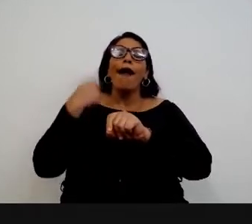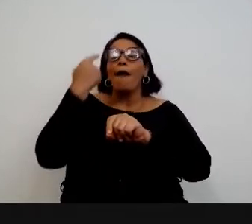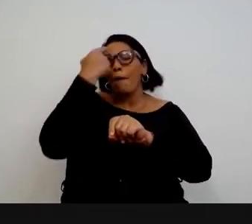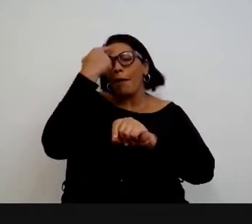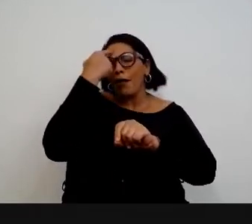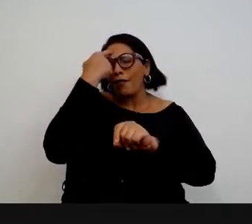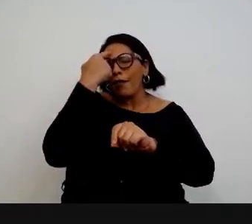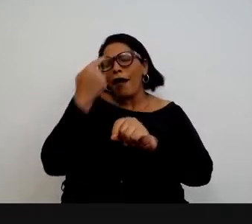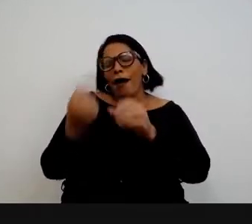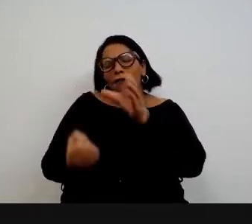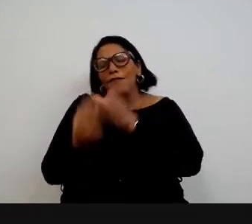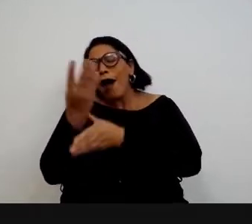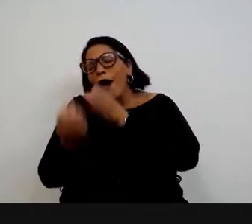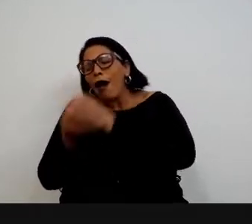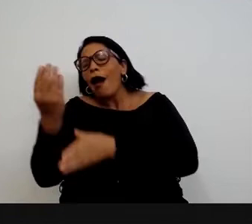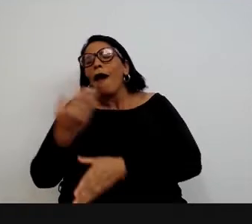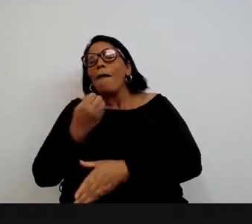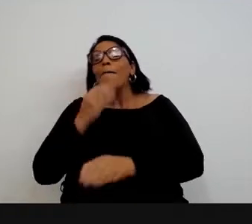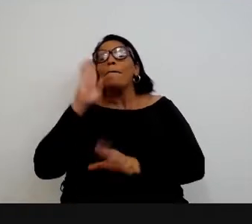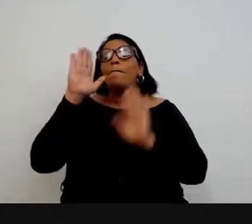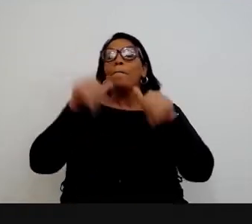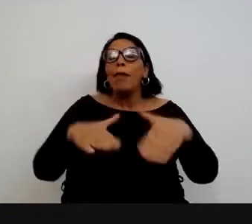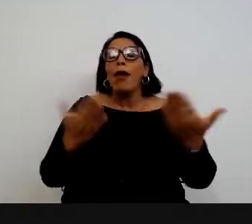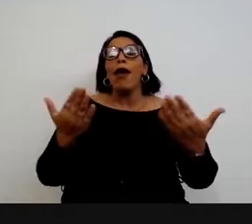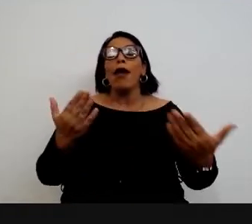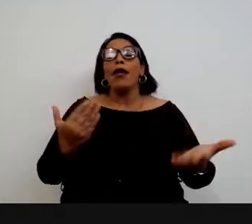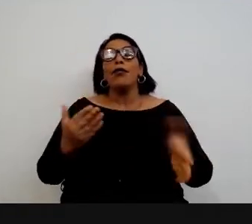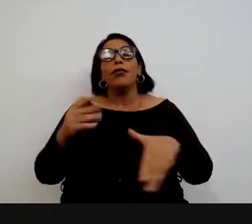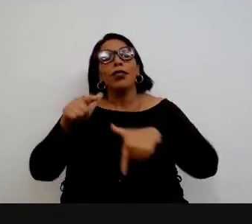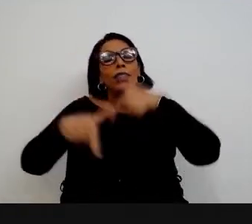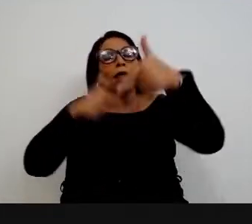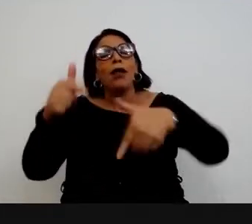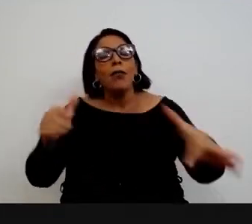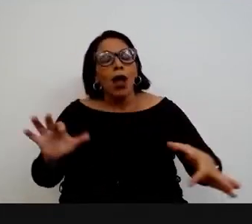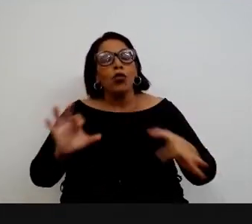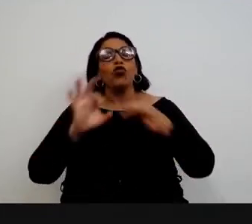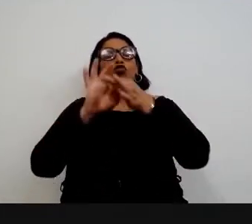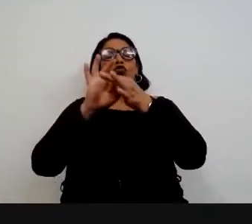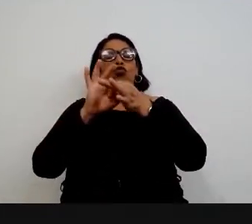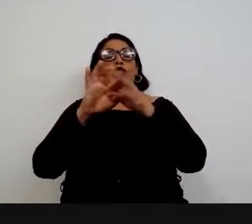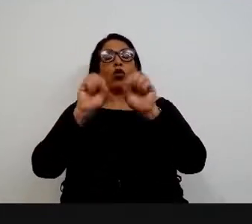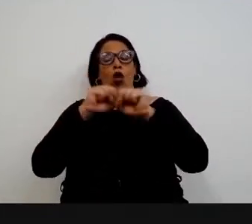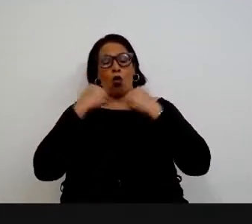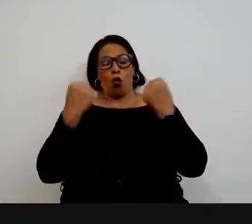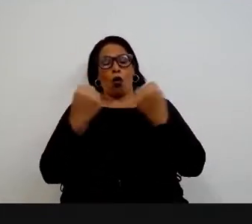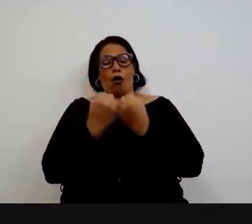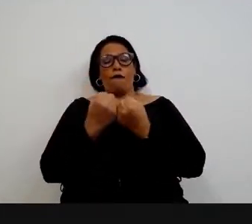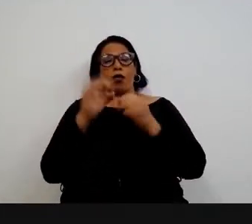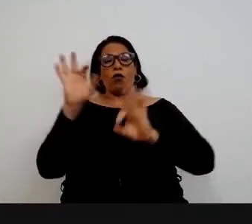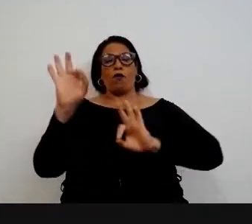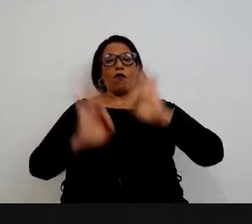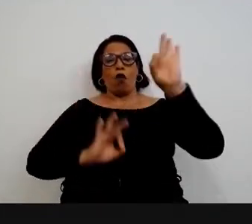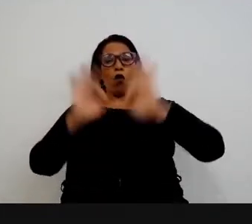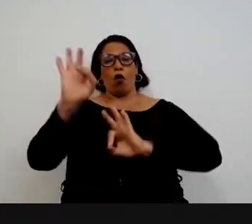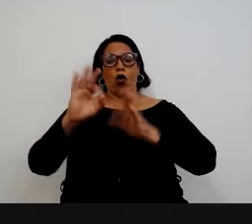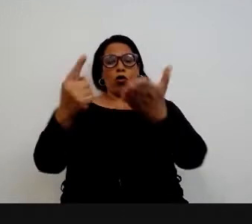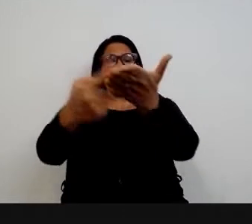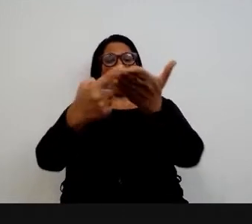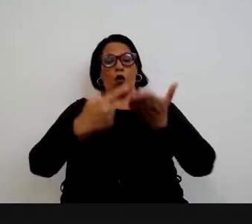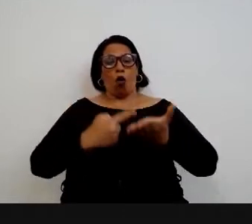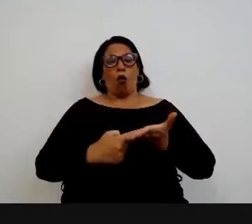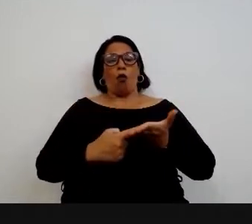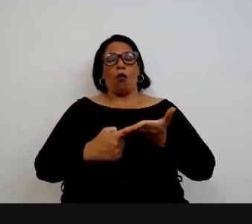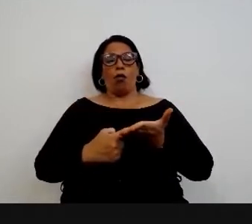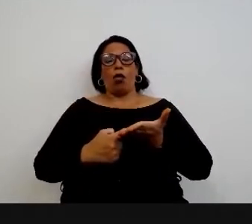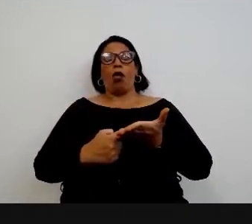bons frutos em ações conjuntas. Então, este evento foi estruturado de forma a combinar esses dois